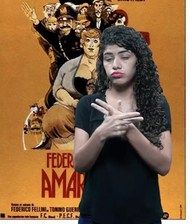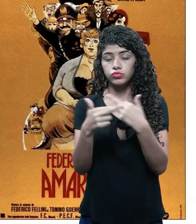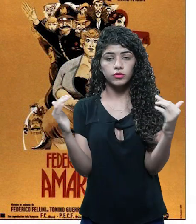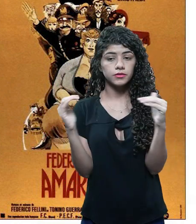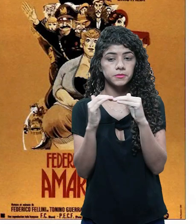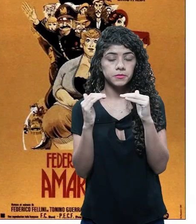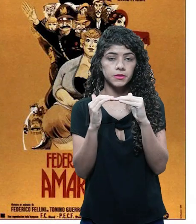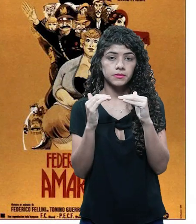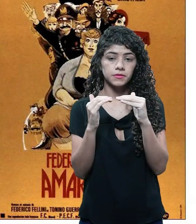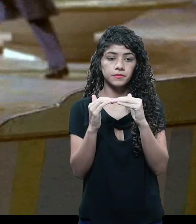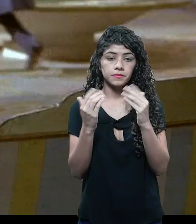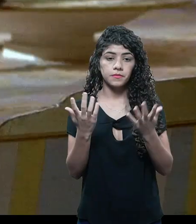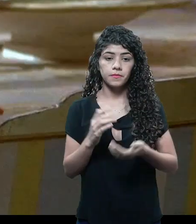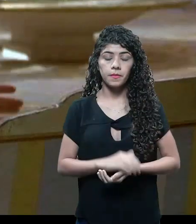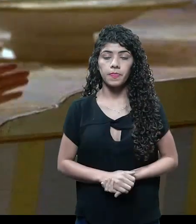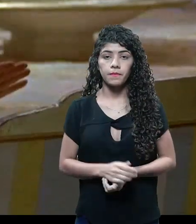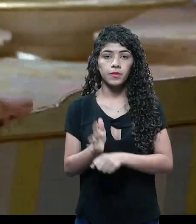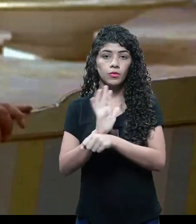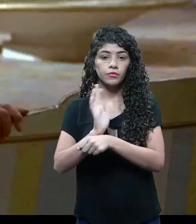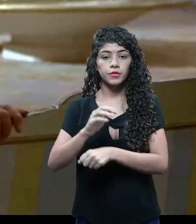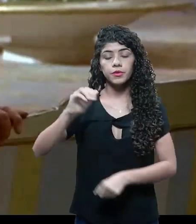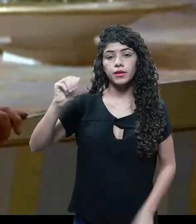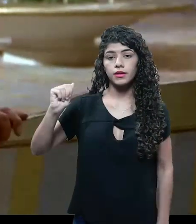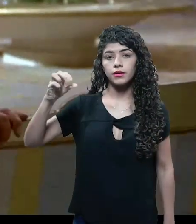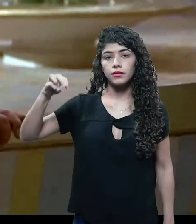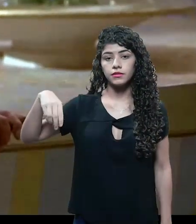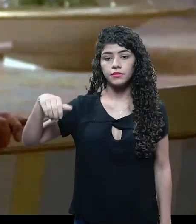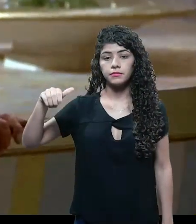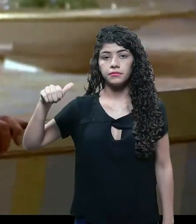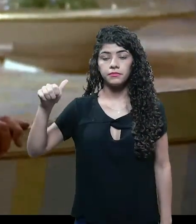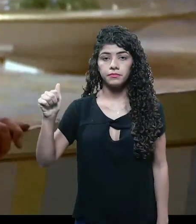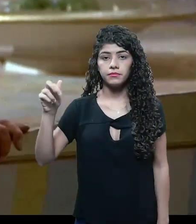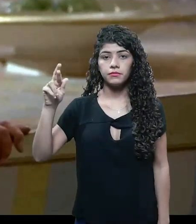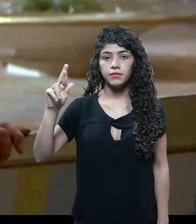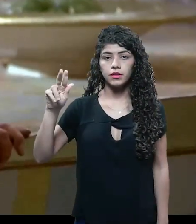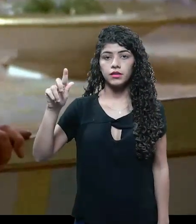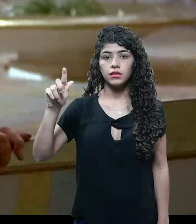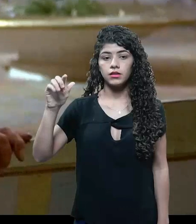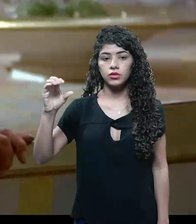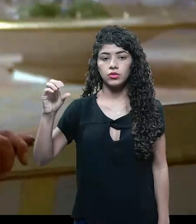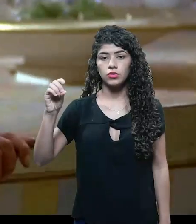todas essas combinações. O filme Amarcord, de Fellini, que eu indico